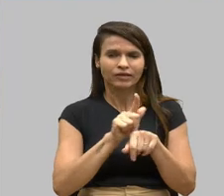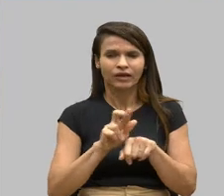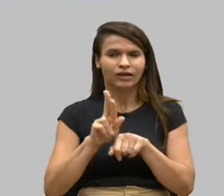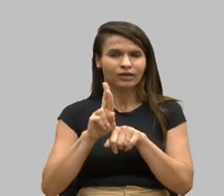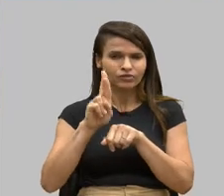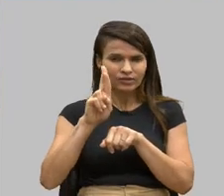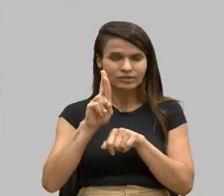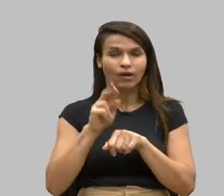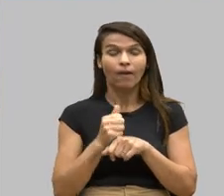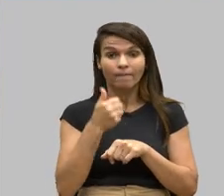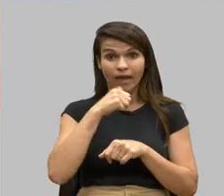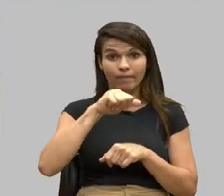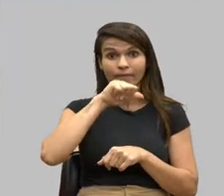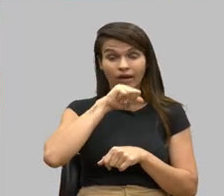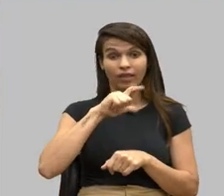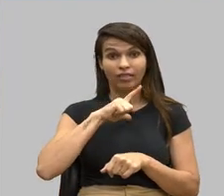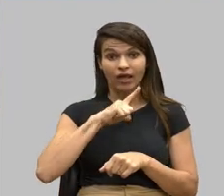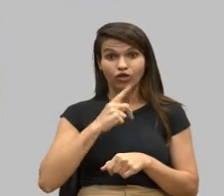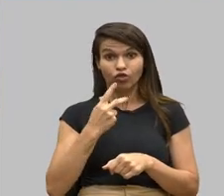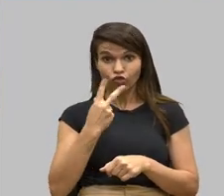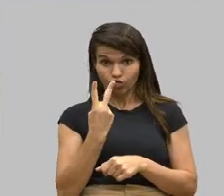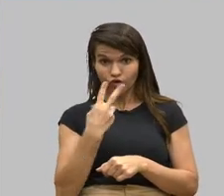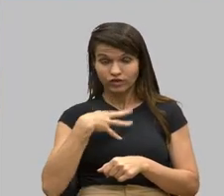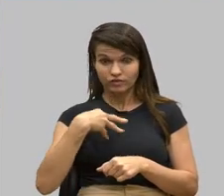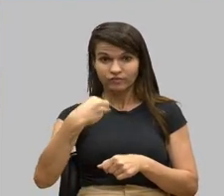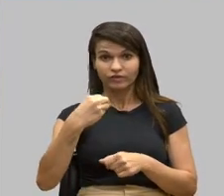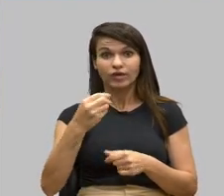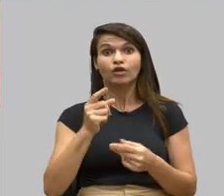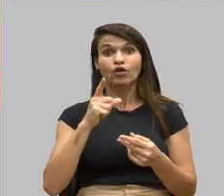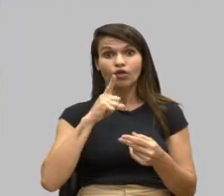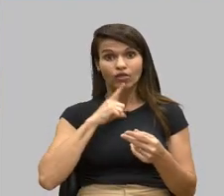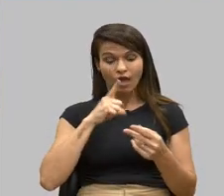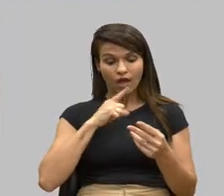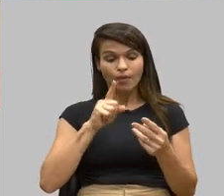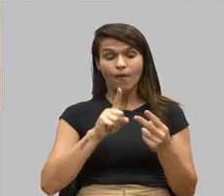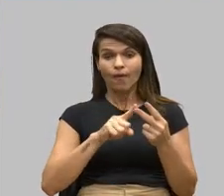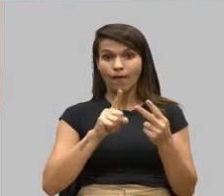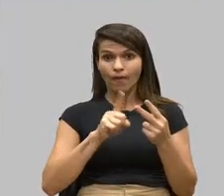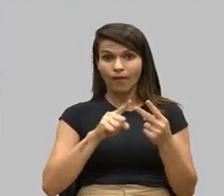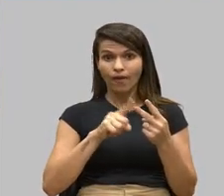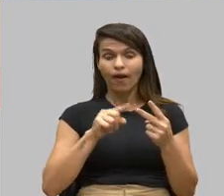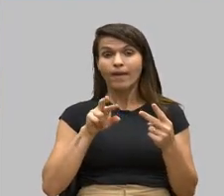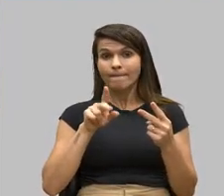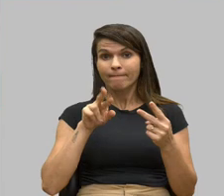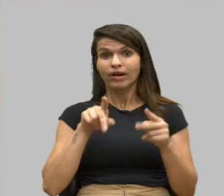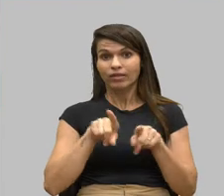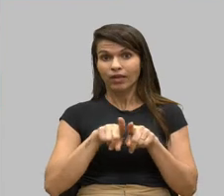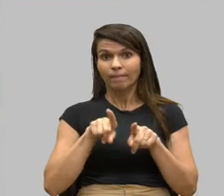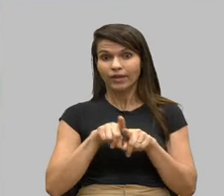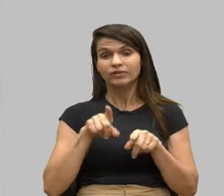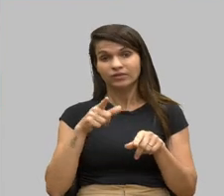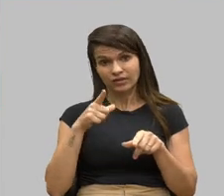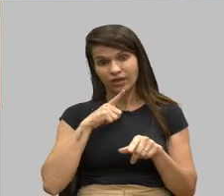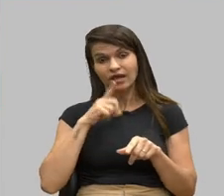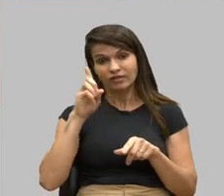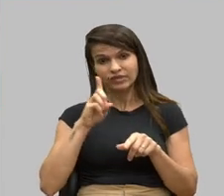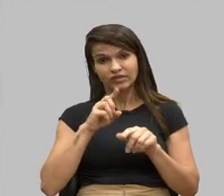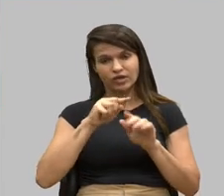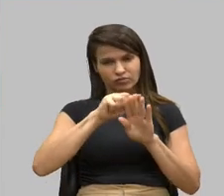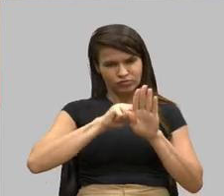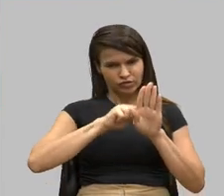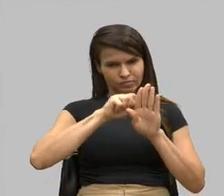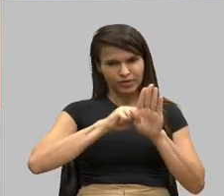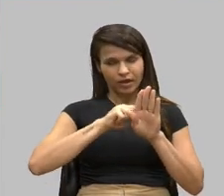filhos. Eu tenho um irmão também com a atrofia muscular espinhal. Então, ela sempre dedicou a vida dela à nossa